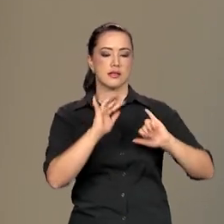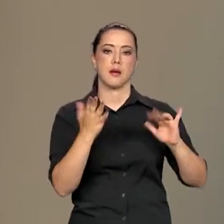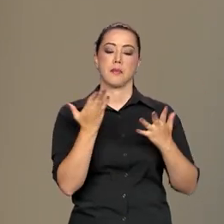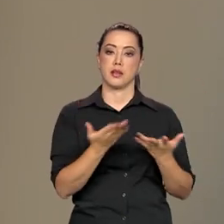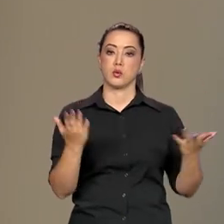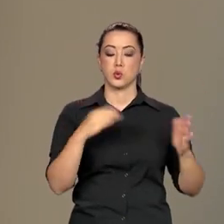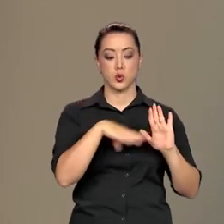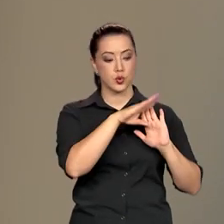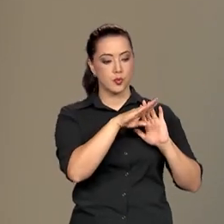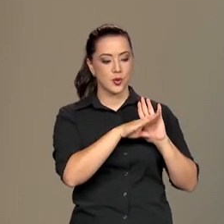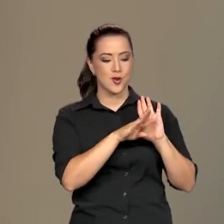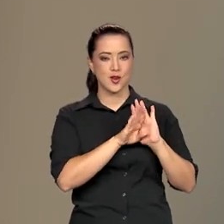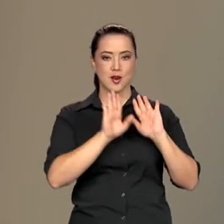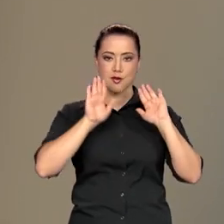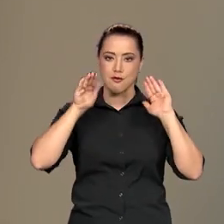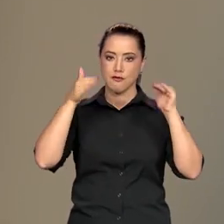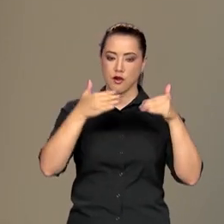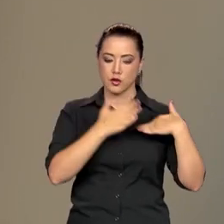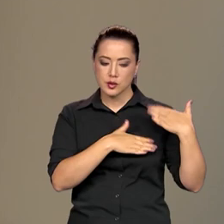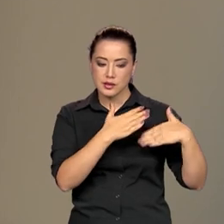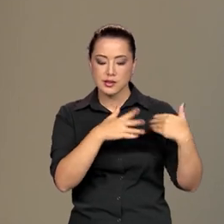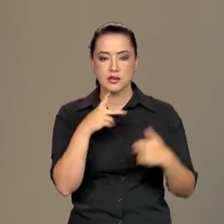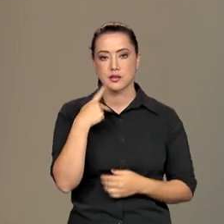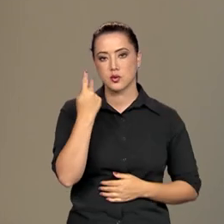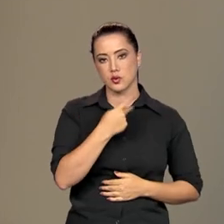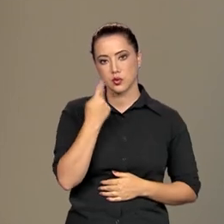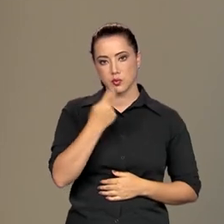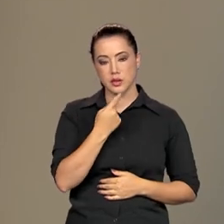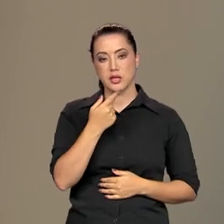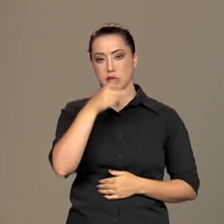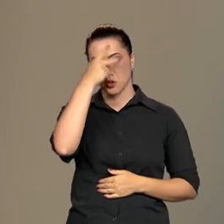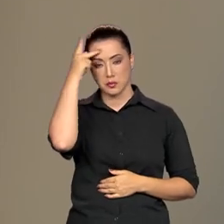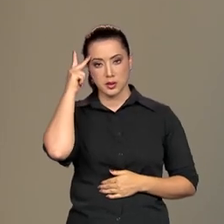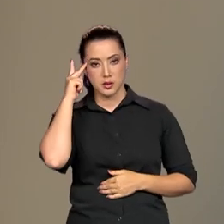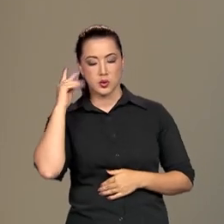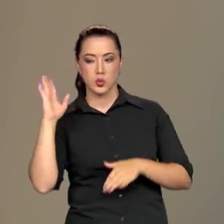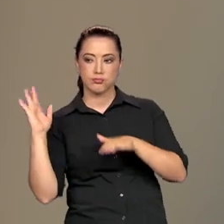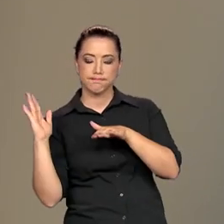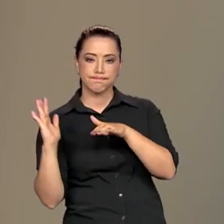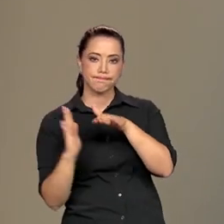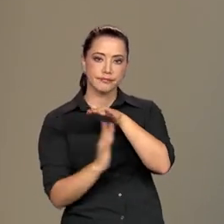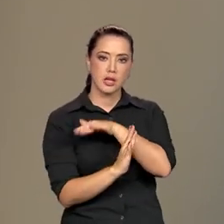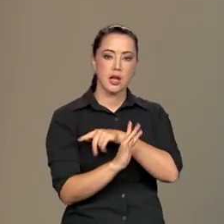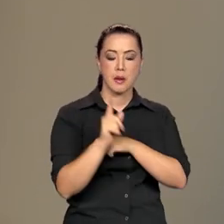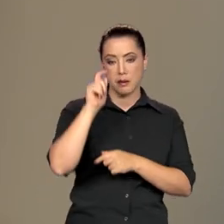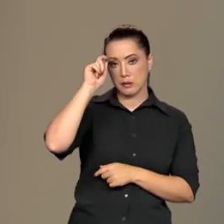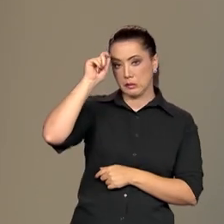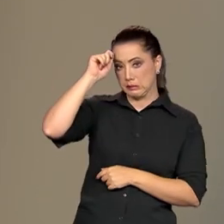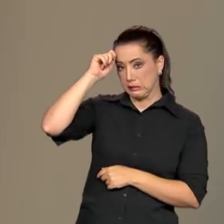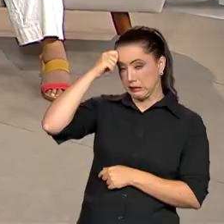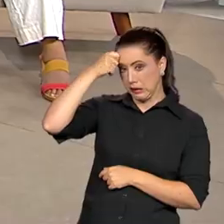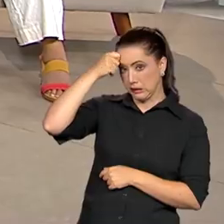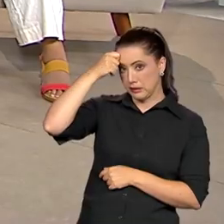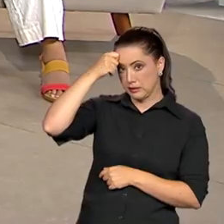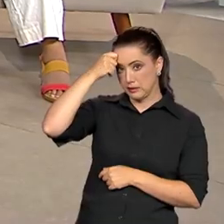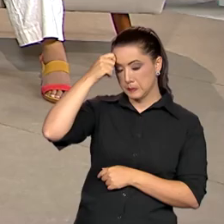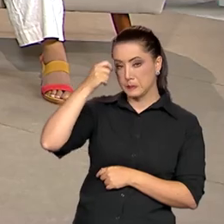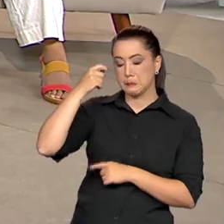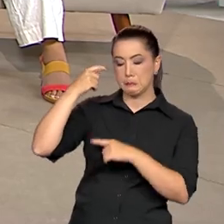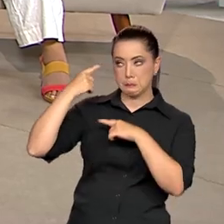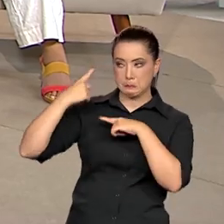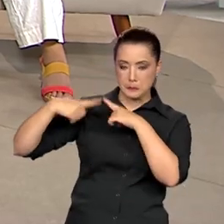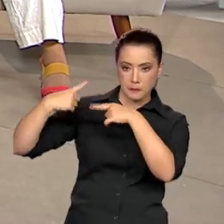um programa de atenção e aceleração de políticas de refúgio para pessoas afrodescendentes. Perfeito. Como é que vai funcionar